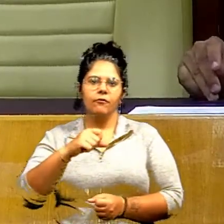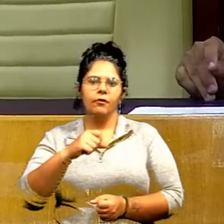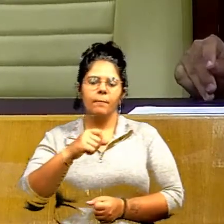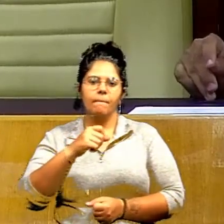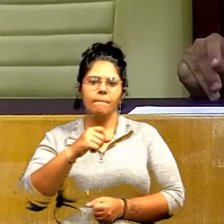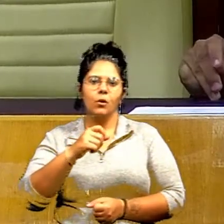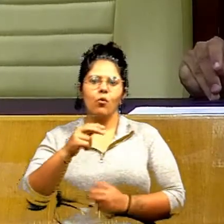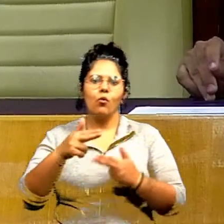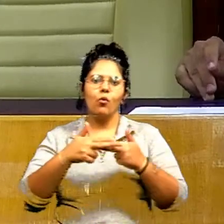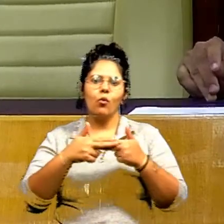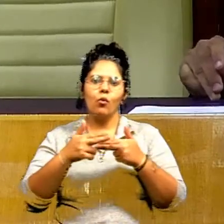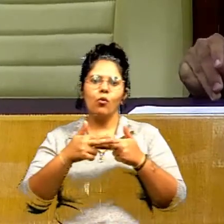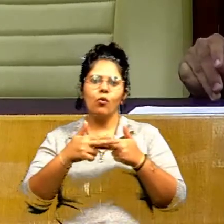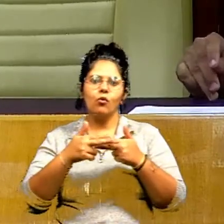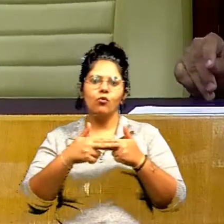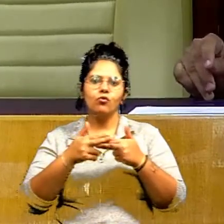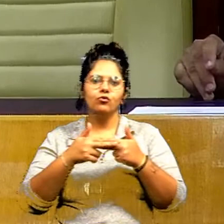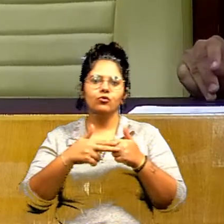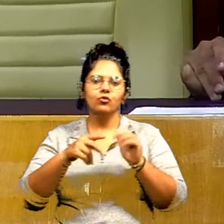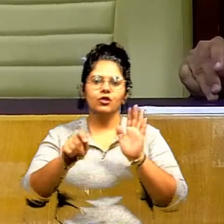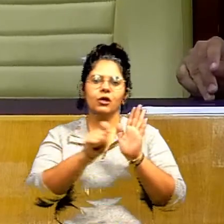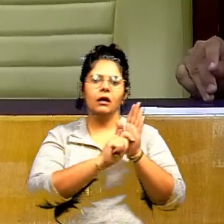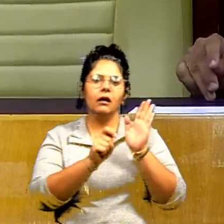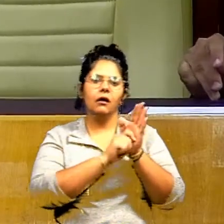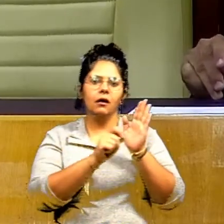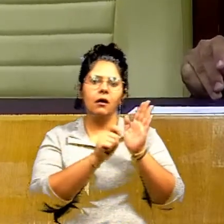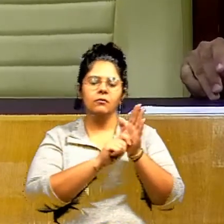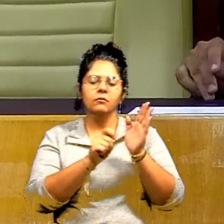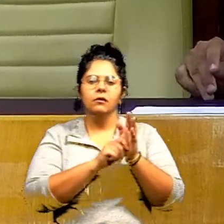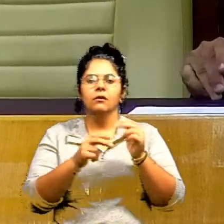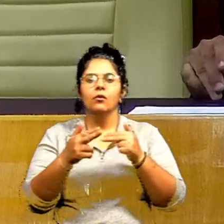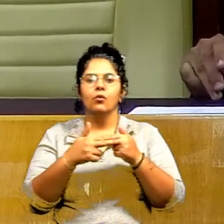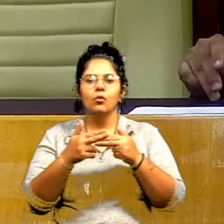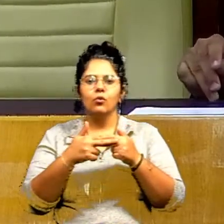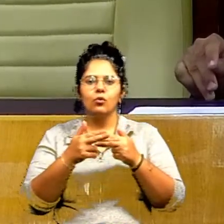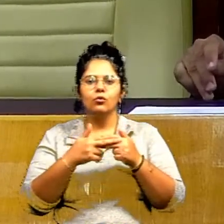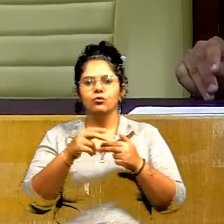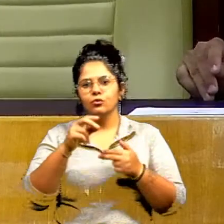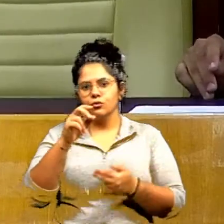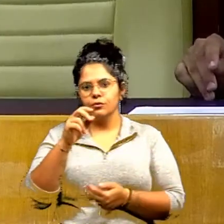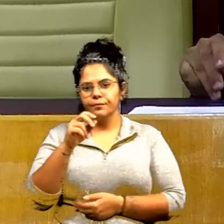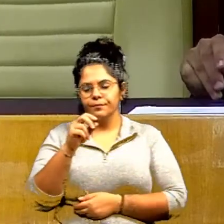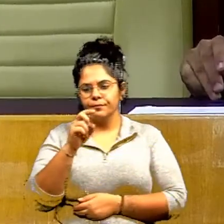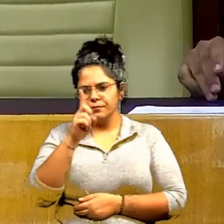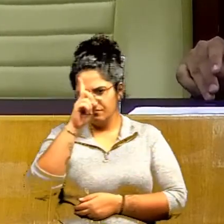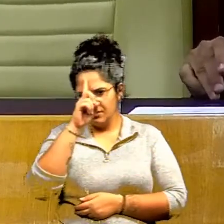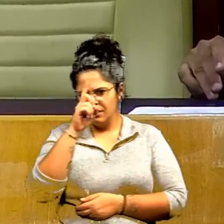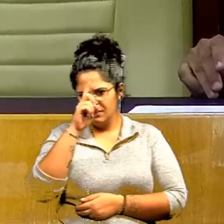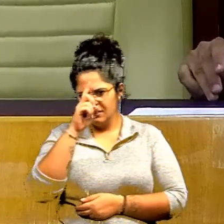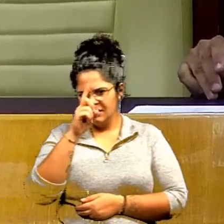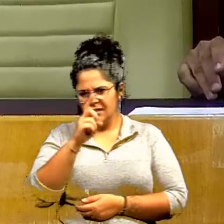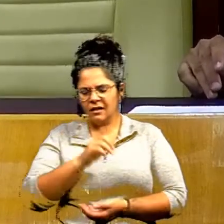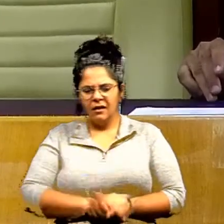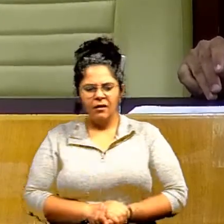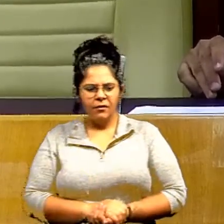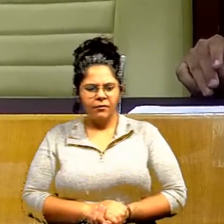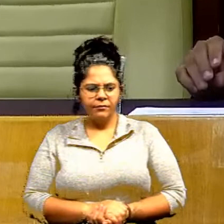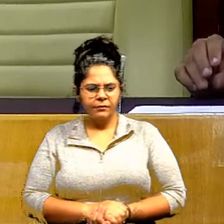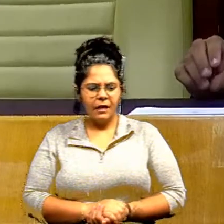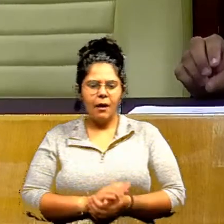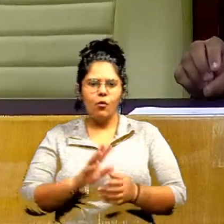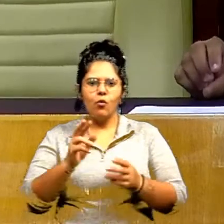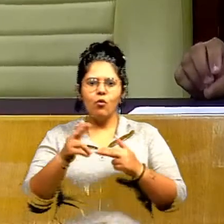de uso de cannabis para fins medicinais e distribuição gratuita de medicamentos prescritos à base da planta inteira ou